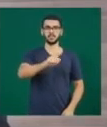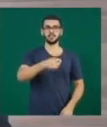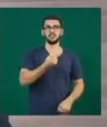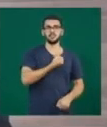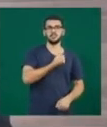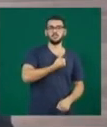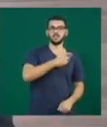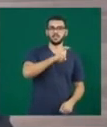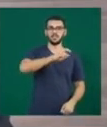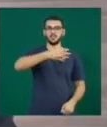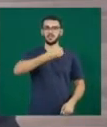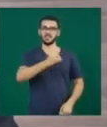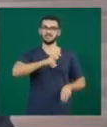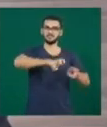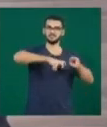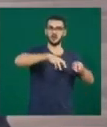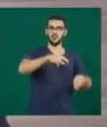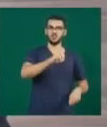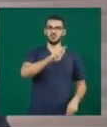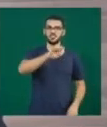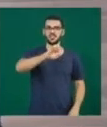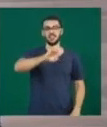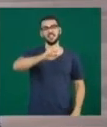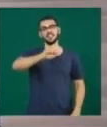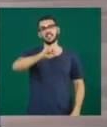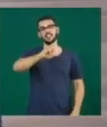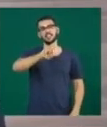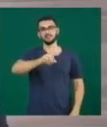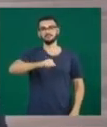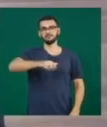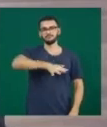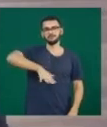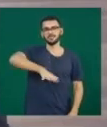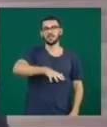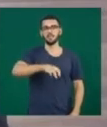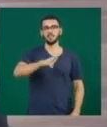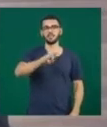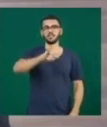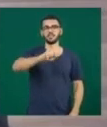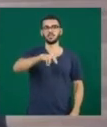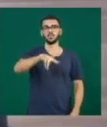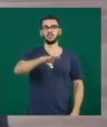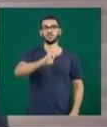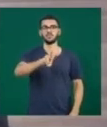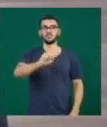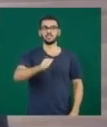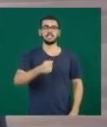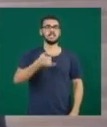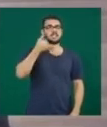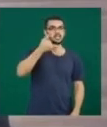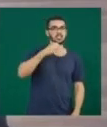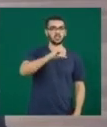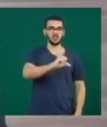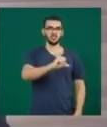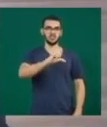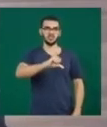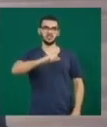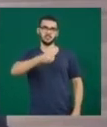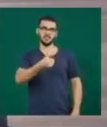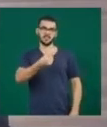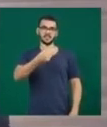na Chácara Monte Alegre, próximo ao Morada Nova. Mais informações pelo telefone 99677